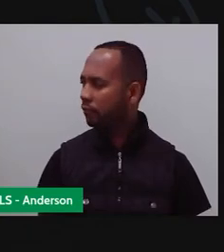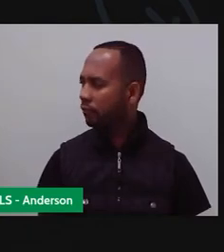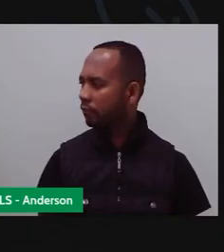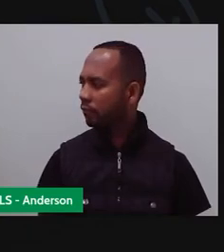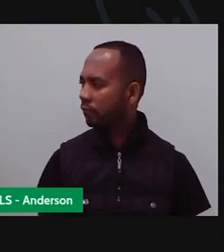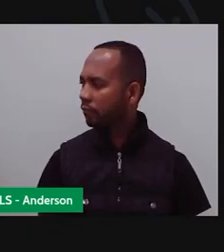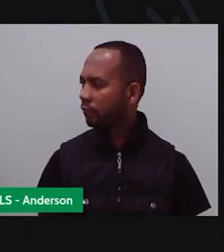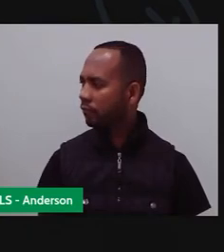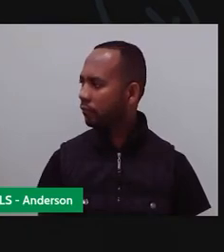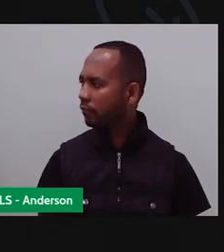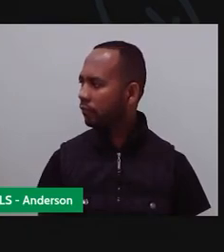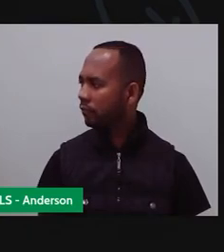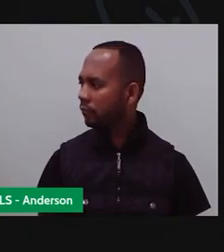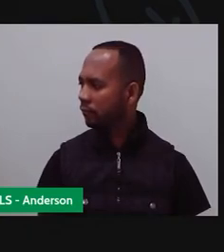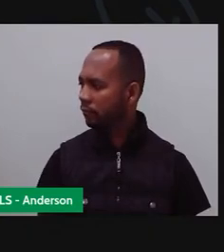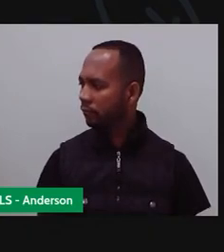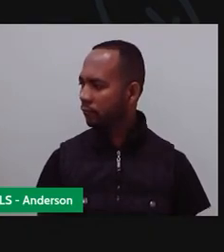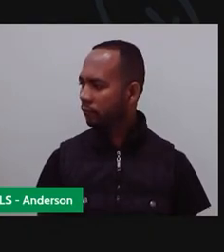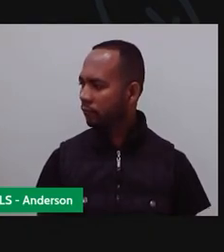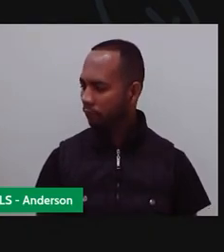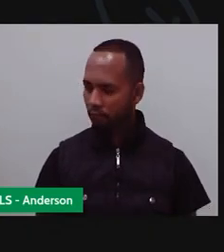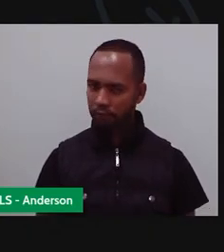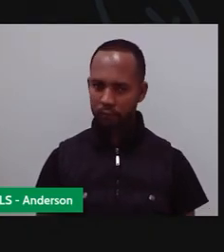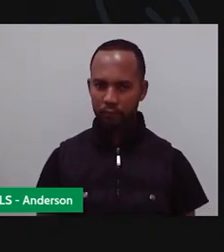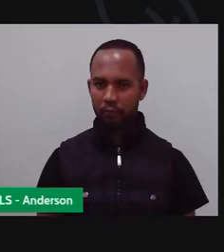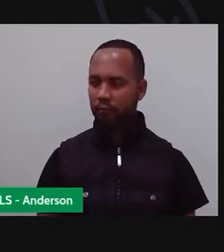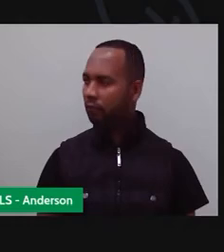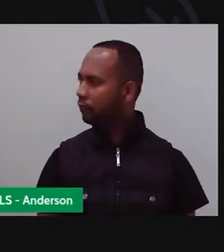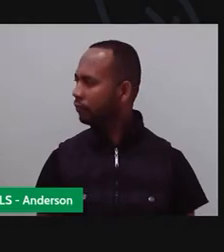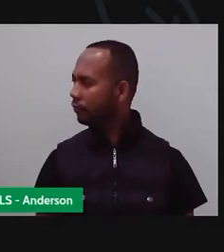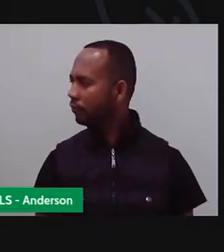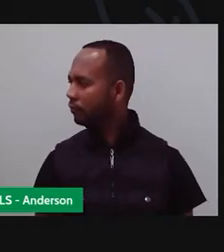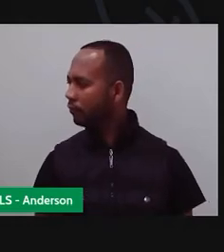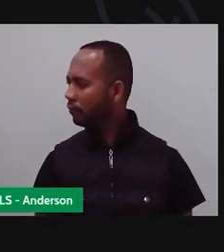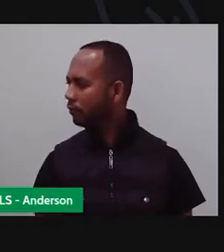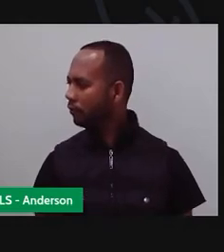Já botei aqui, né? O meu papel toalha do lado. Eu vou começar a pintar o meu cachorrinho.